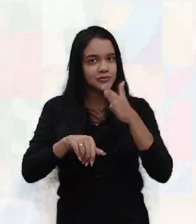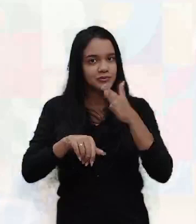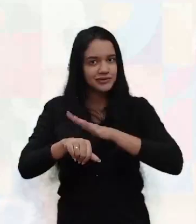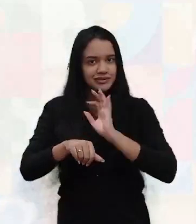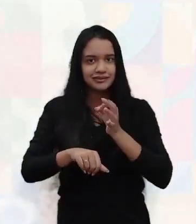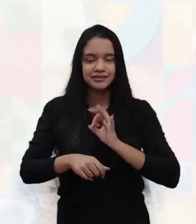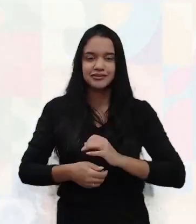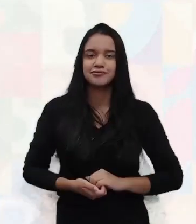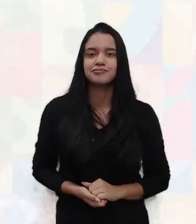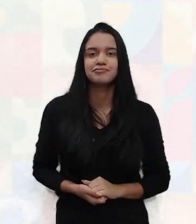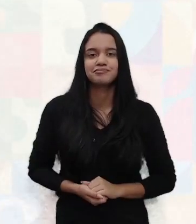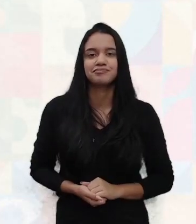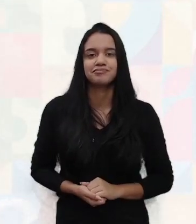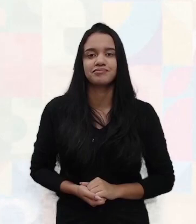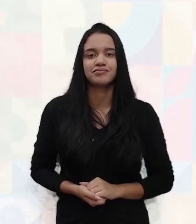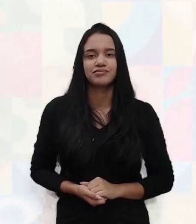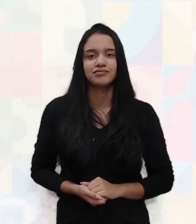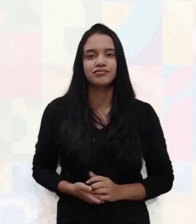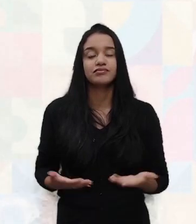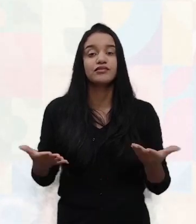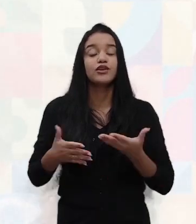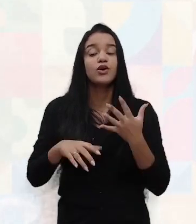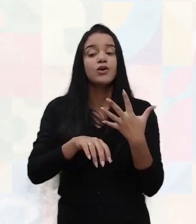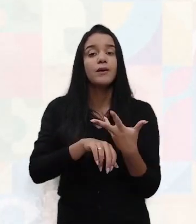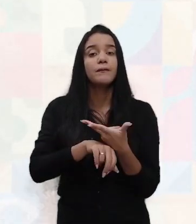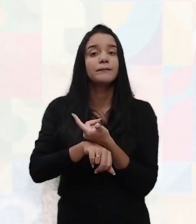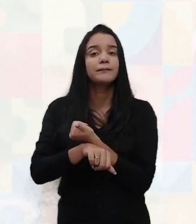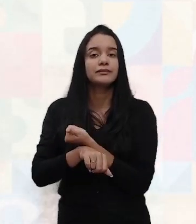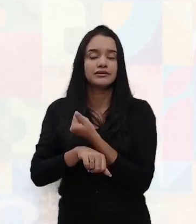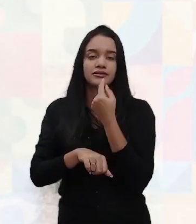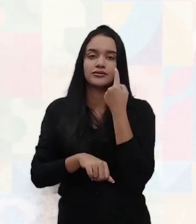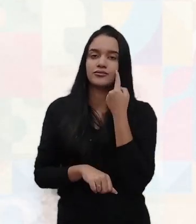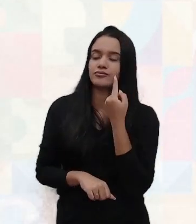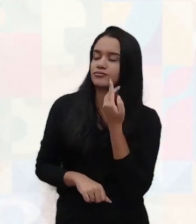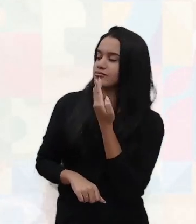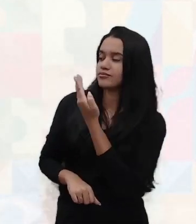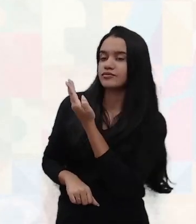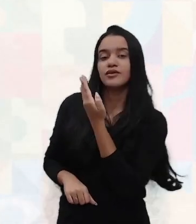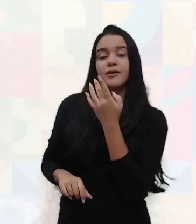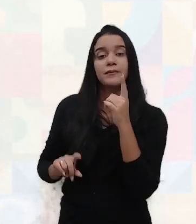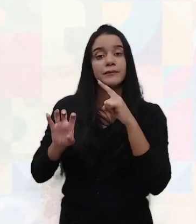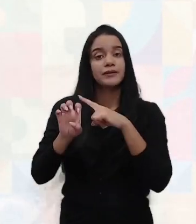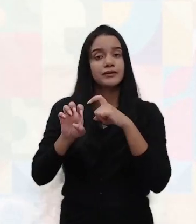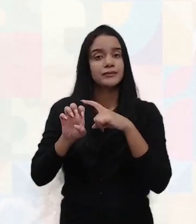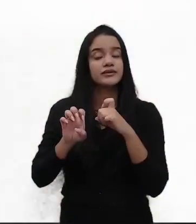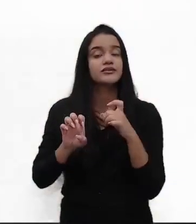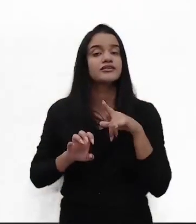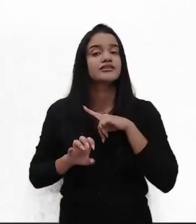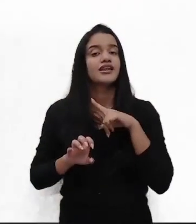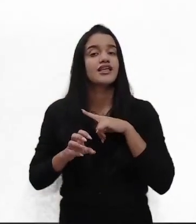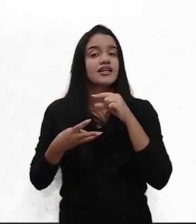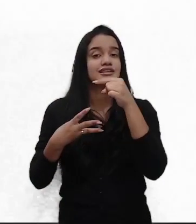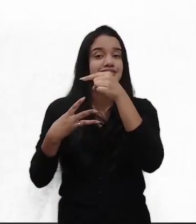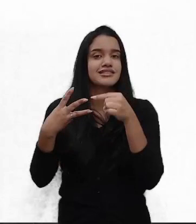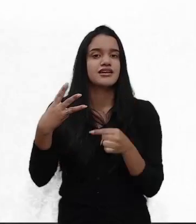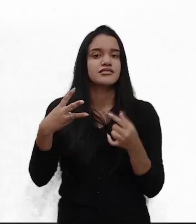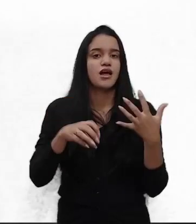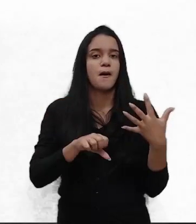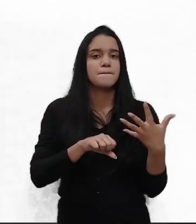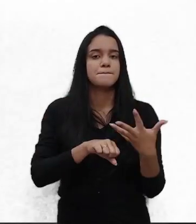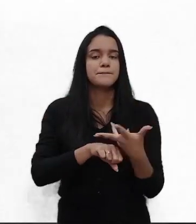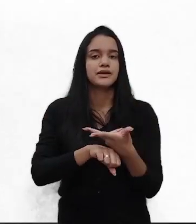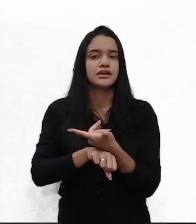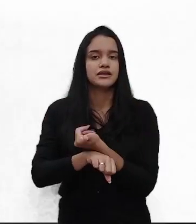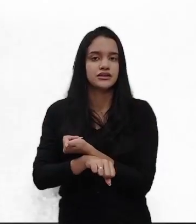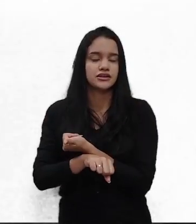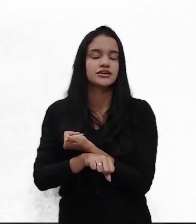algo. E quais são as habilidades requeridas para o empreendedor, tá? Temos três habilidades que estão listadas aí